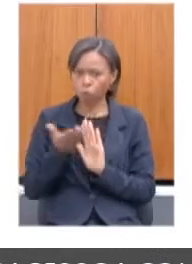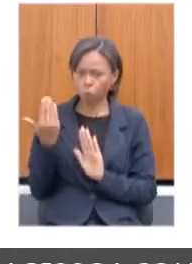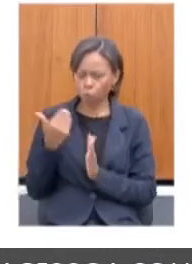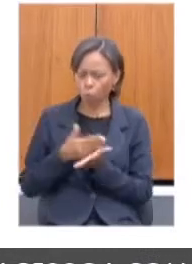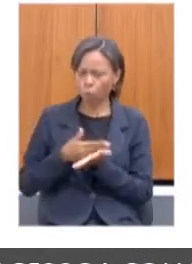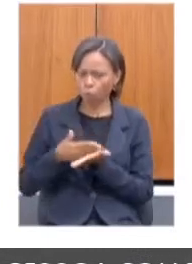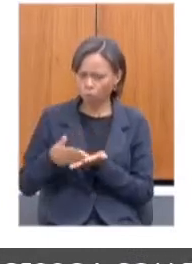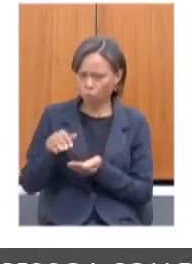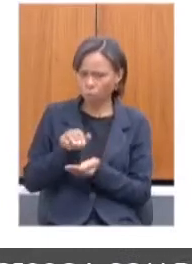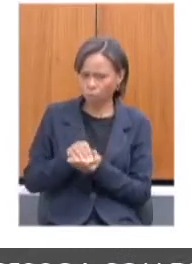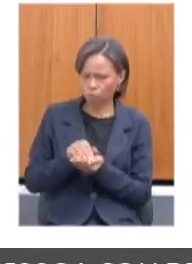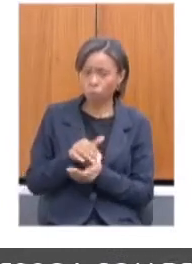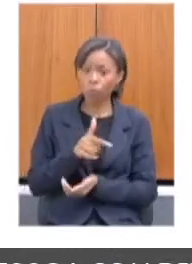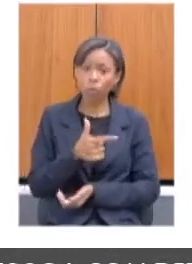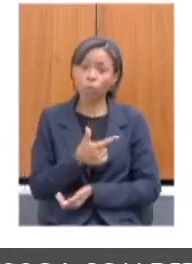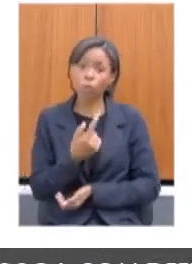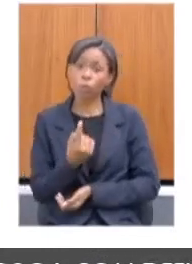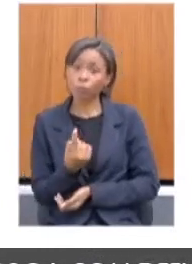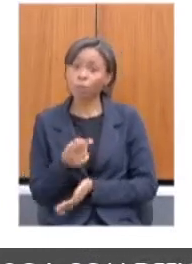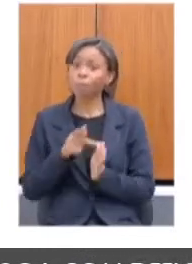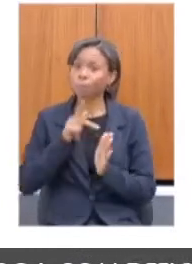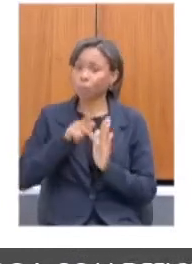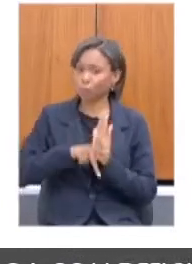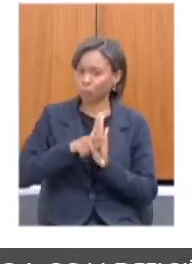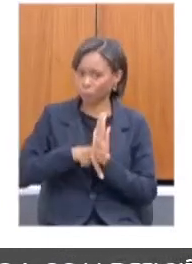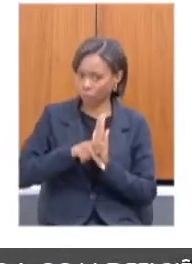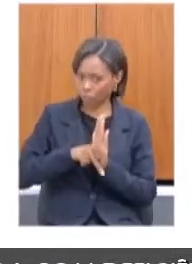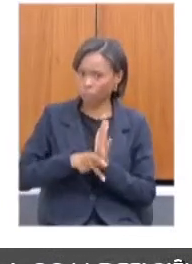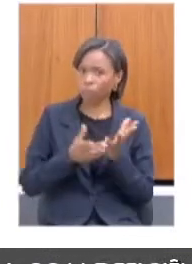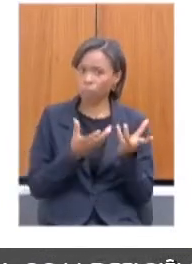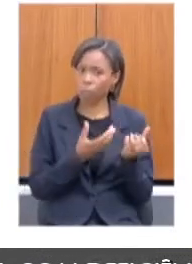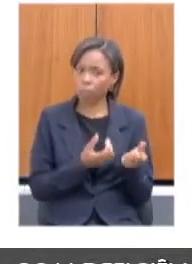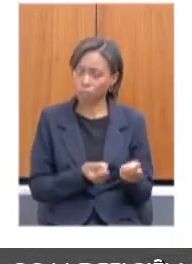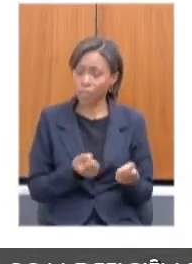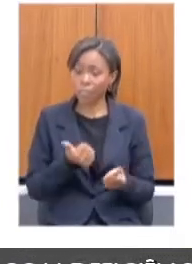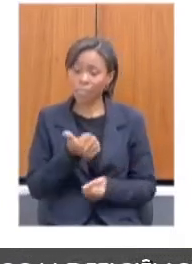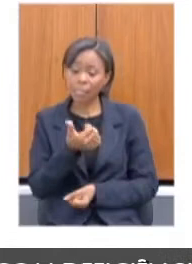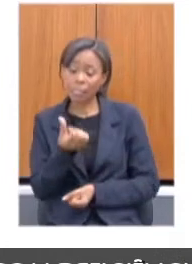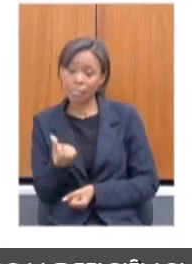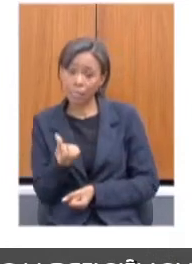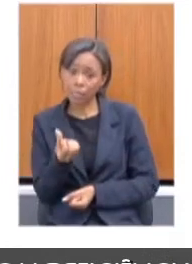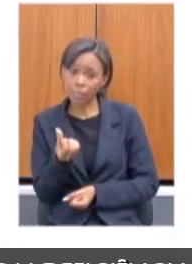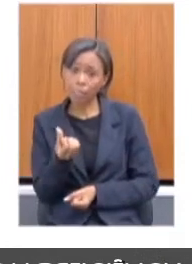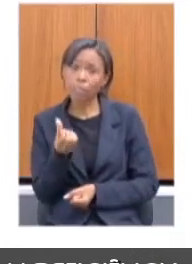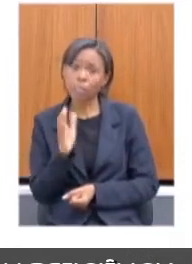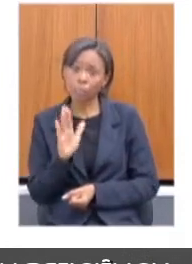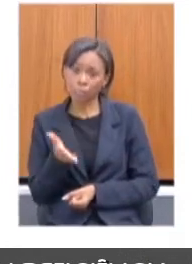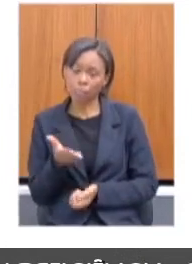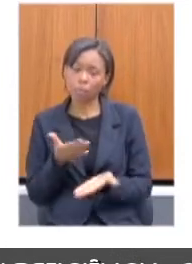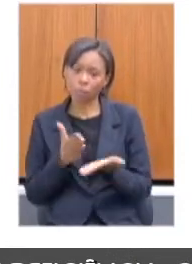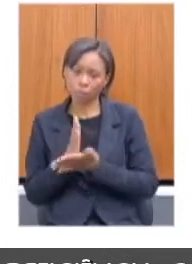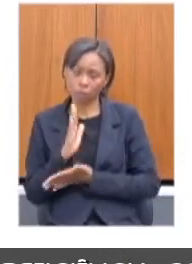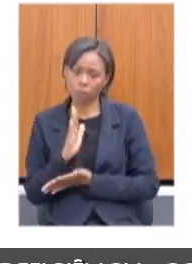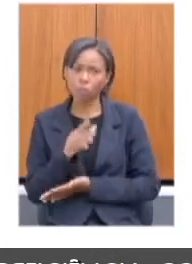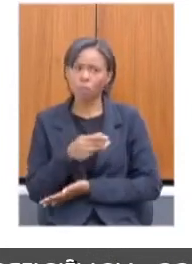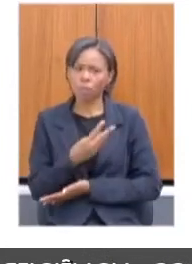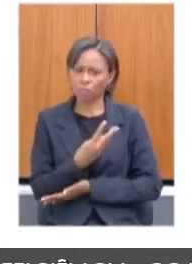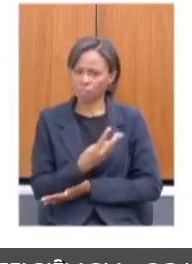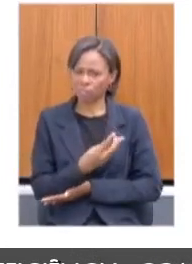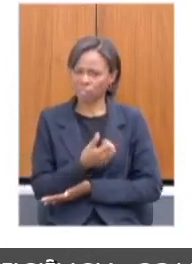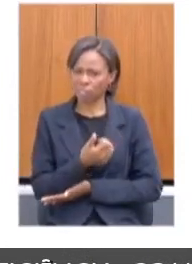foram 21 projetos submetidos e 16 projetos classificados. Nós já captamos aproximadamente 3